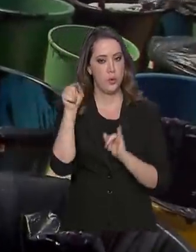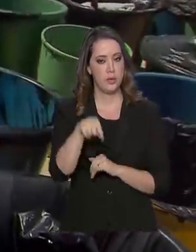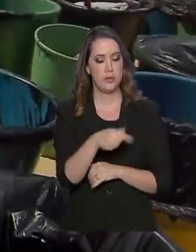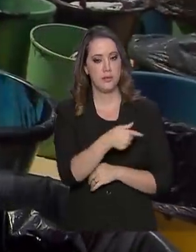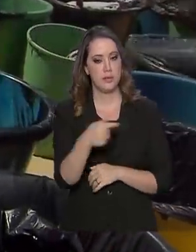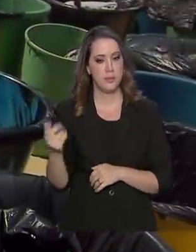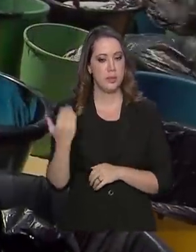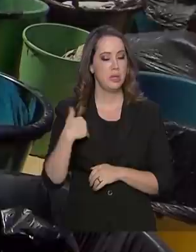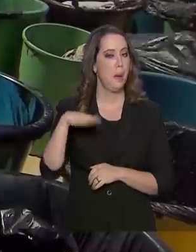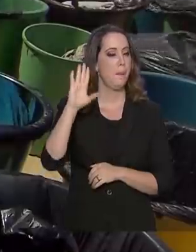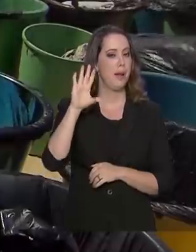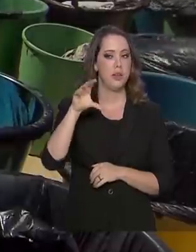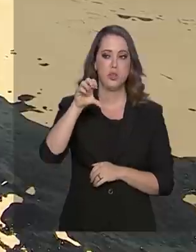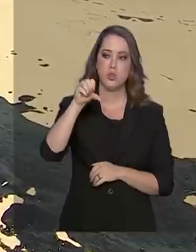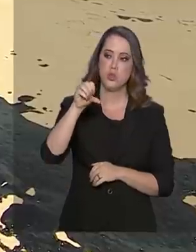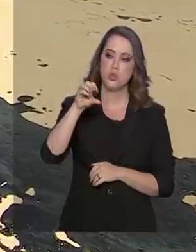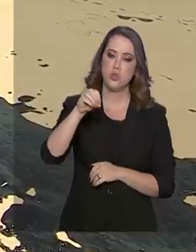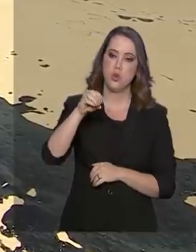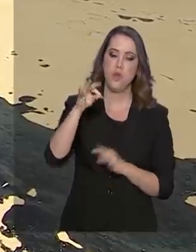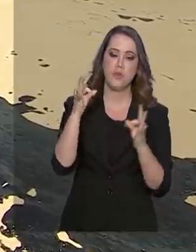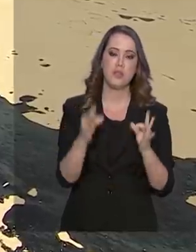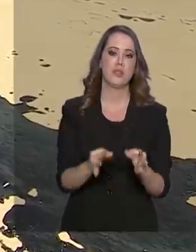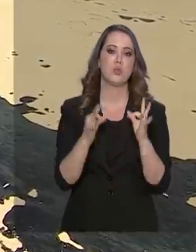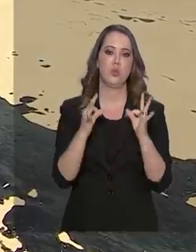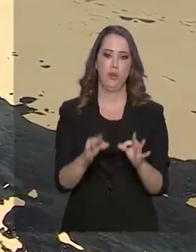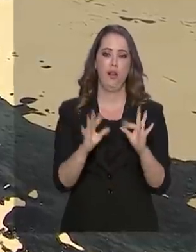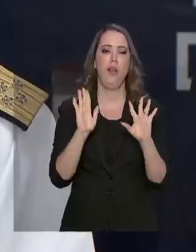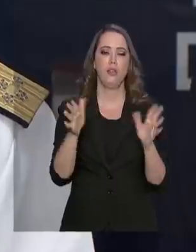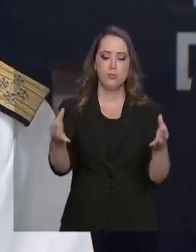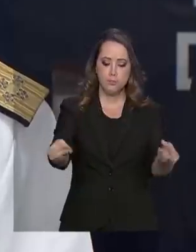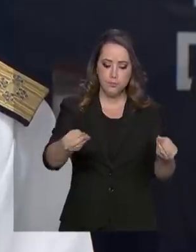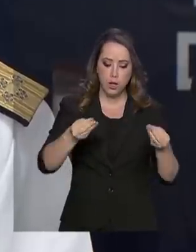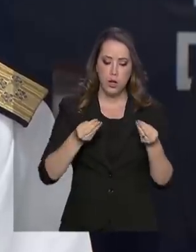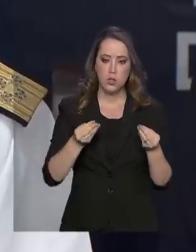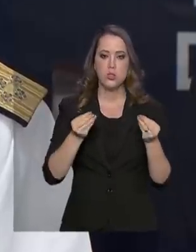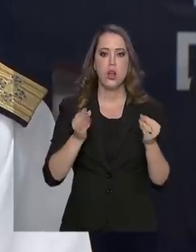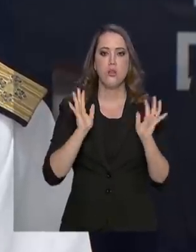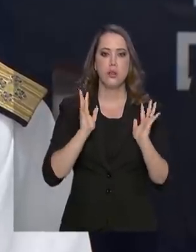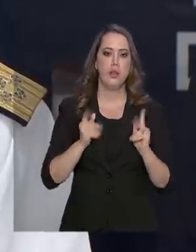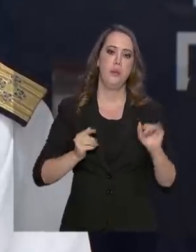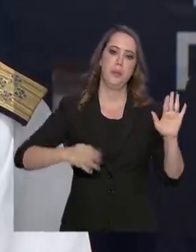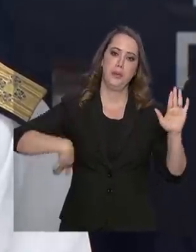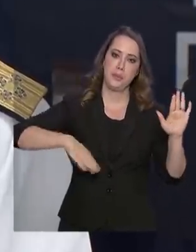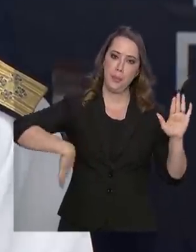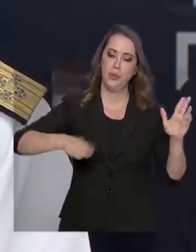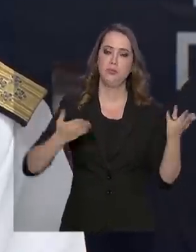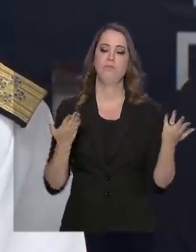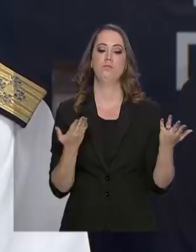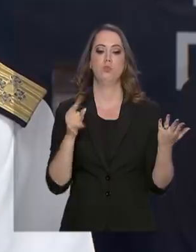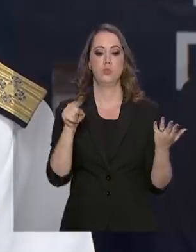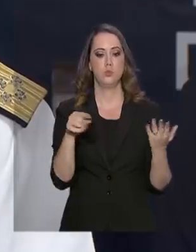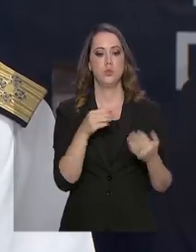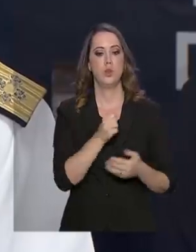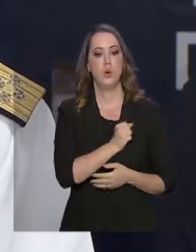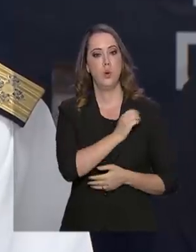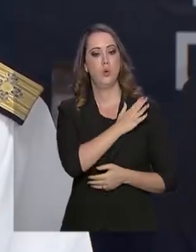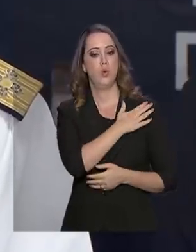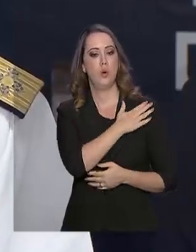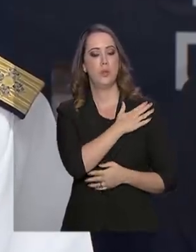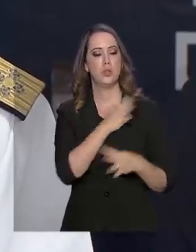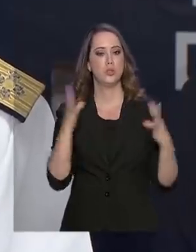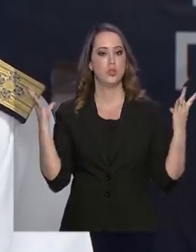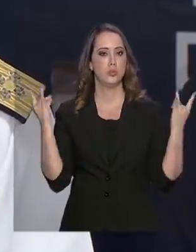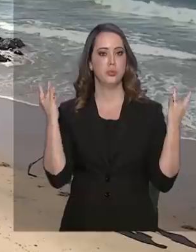900 toneladas de resíduos de óleo cru nas praias do Nordeste. De acordo com o almirante Leonardo Puntel, comandante de